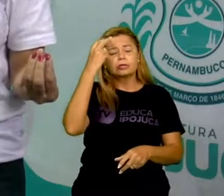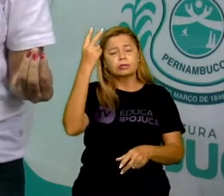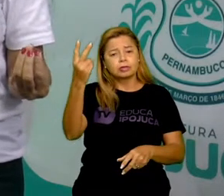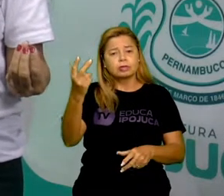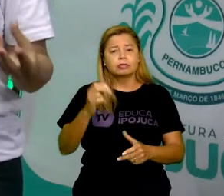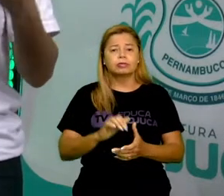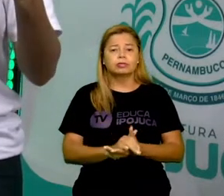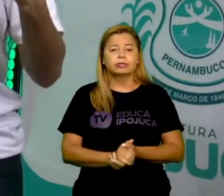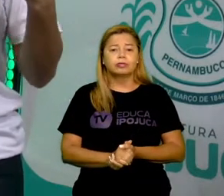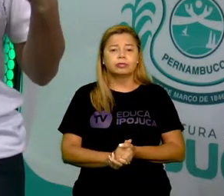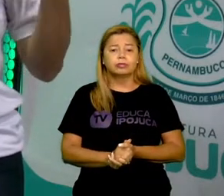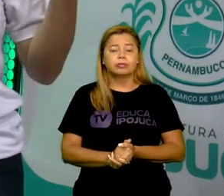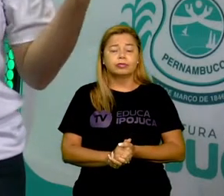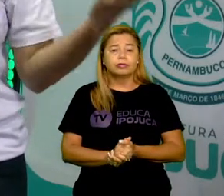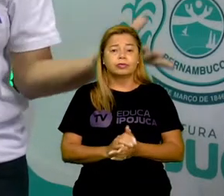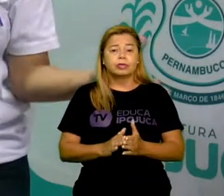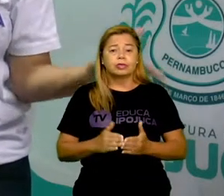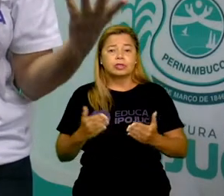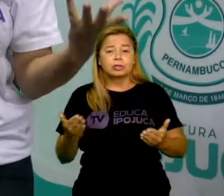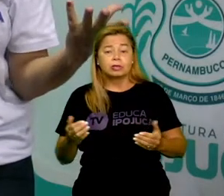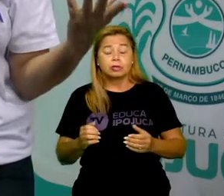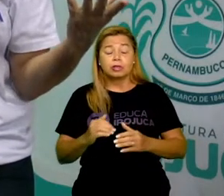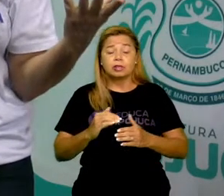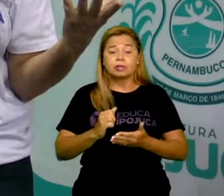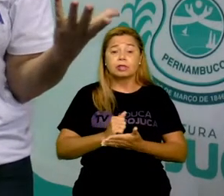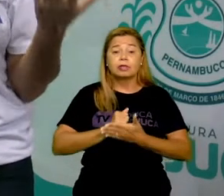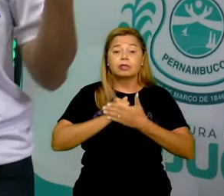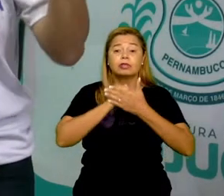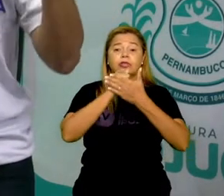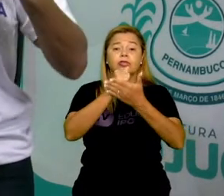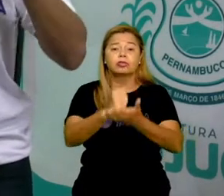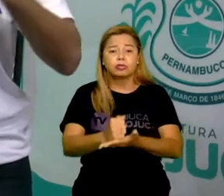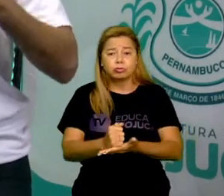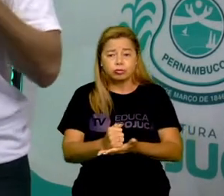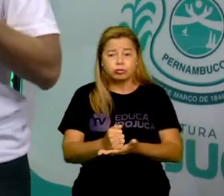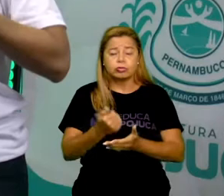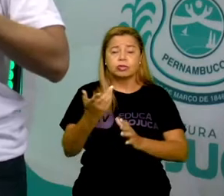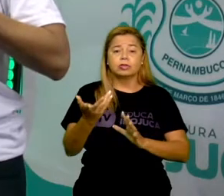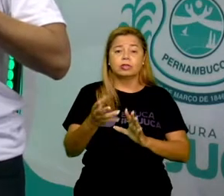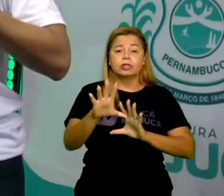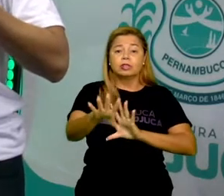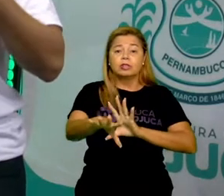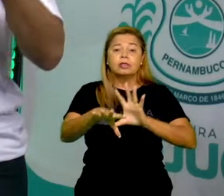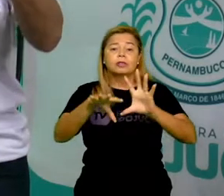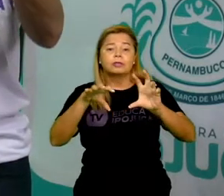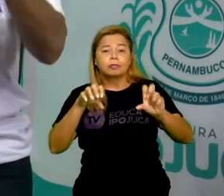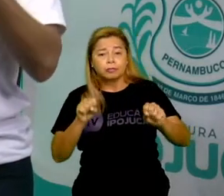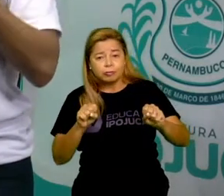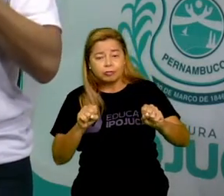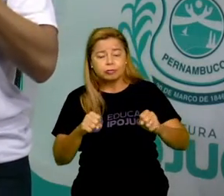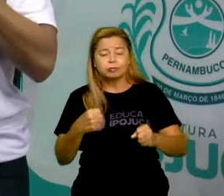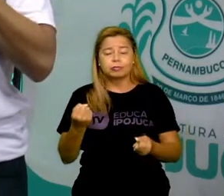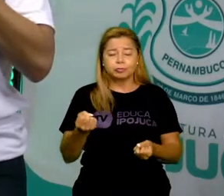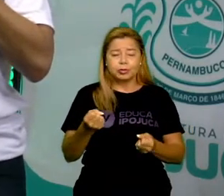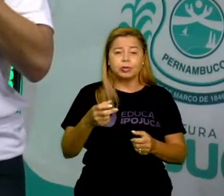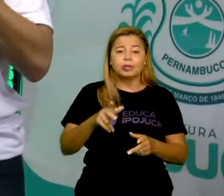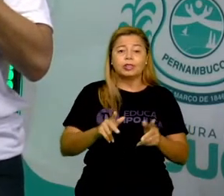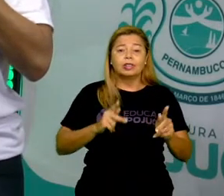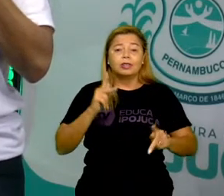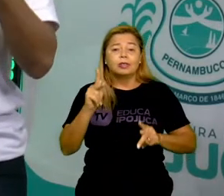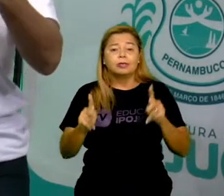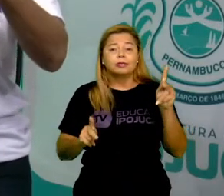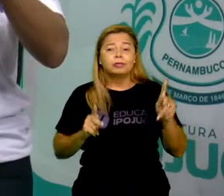cultural. Quando ele contribui para essa diversidade cultural, forma o povo que temos hoje. Quando você se olha do